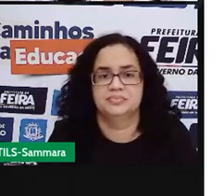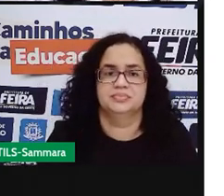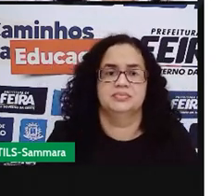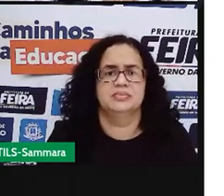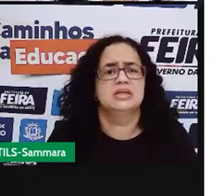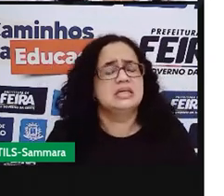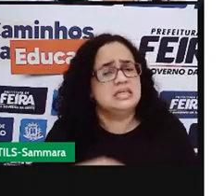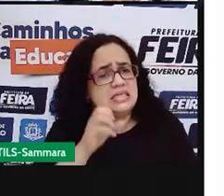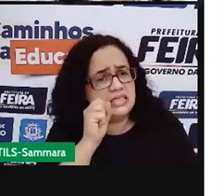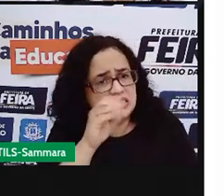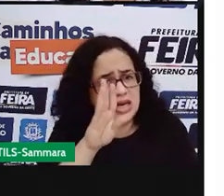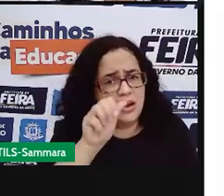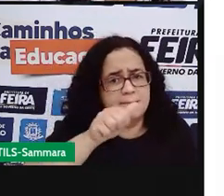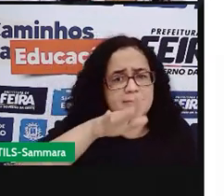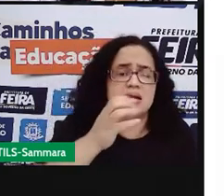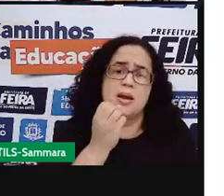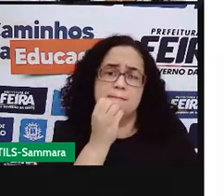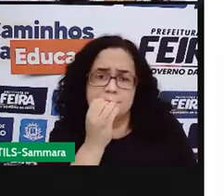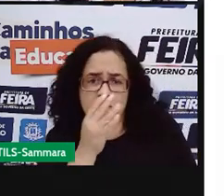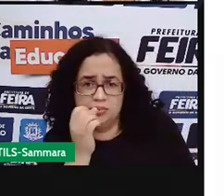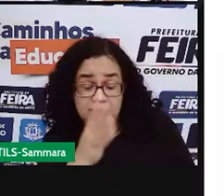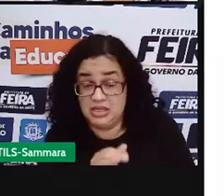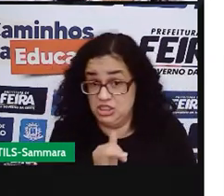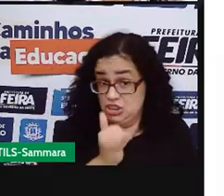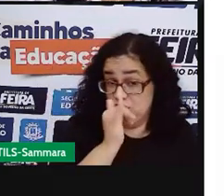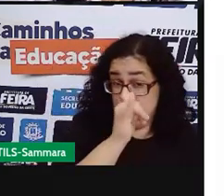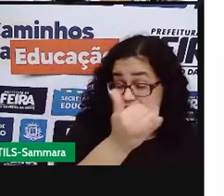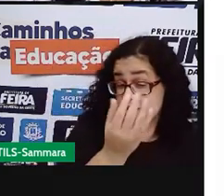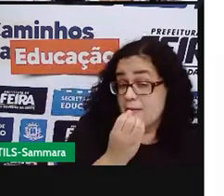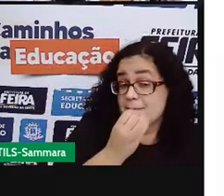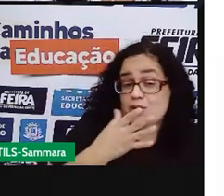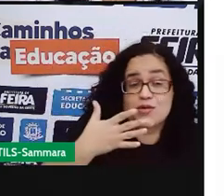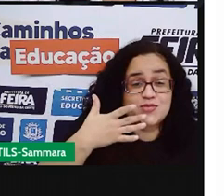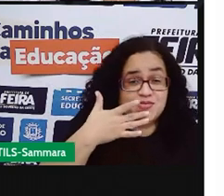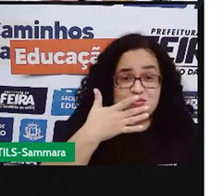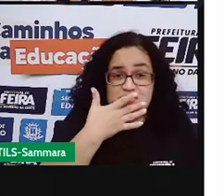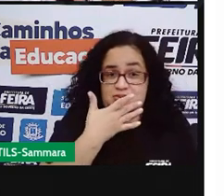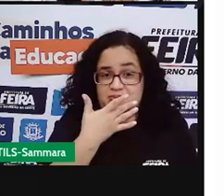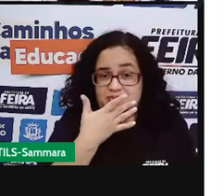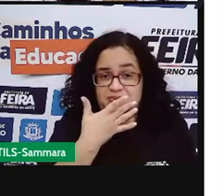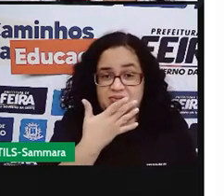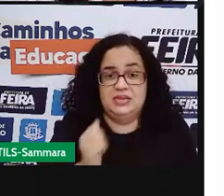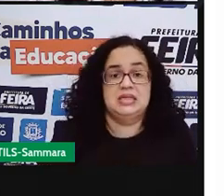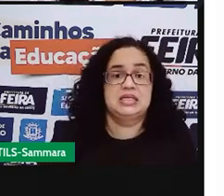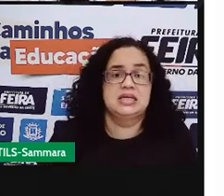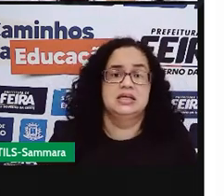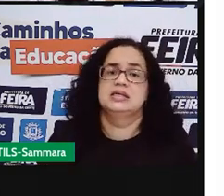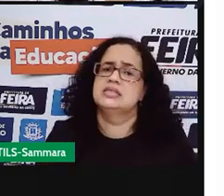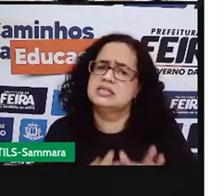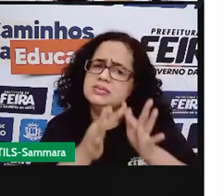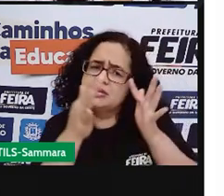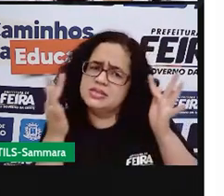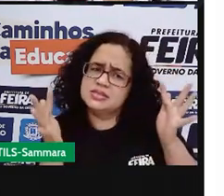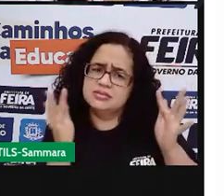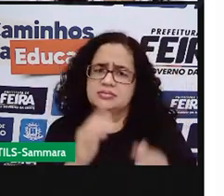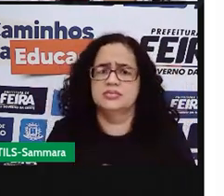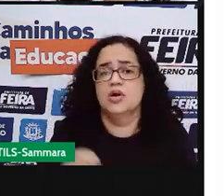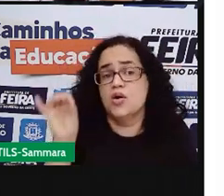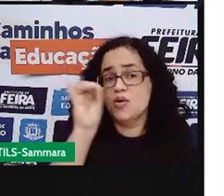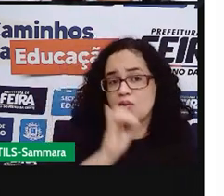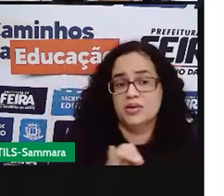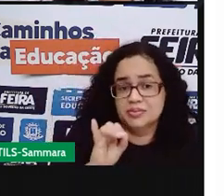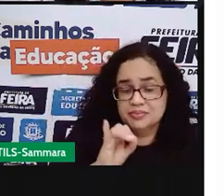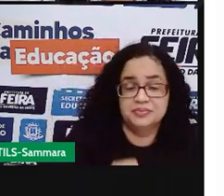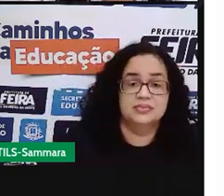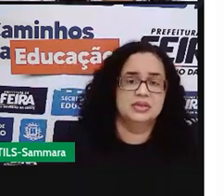Se é bairro, é bom. Energia que dá gosto, do Nescau. Simples assim,